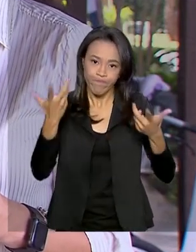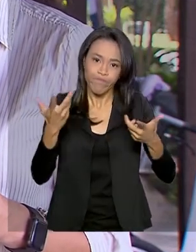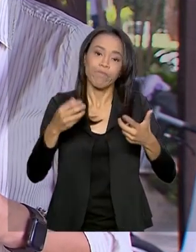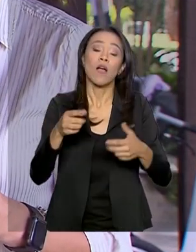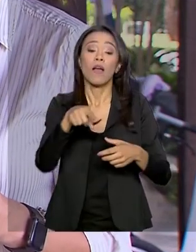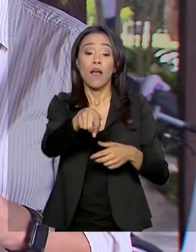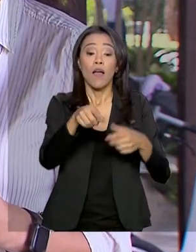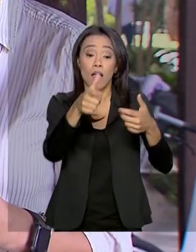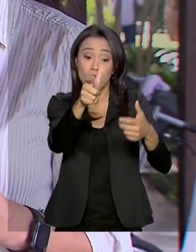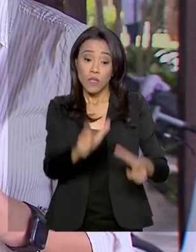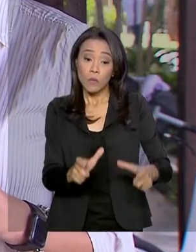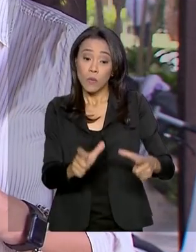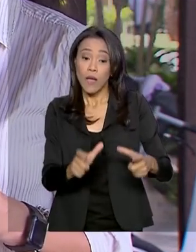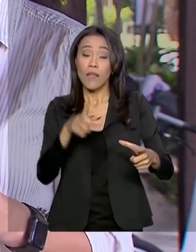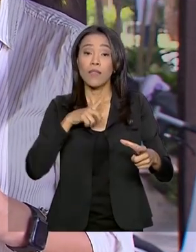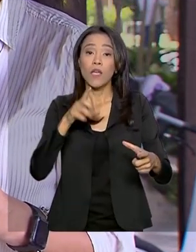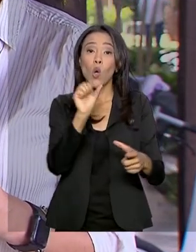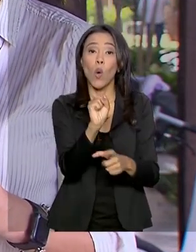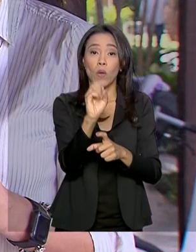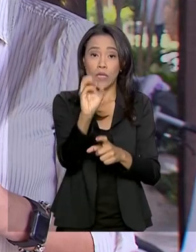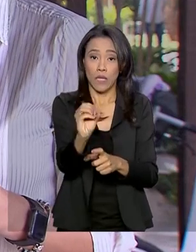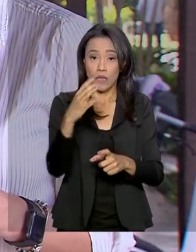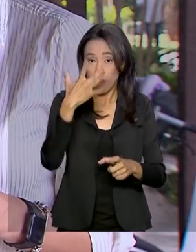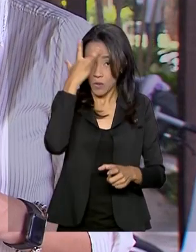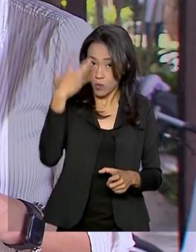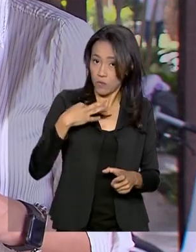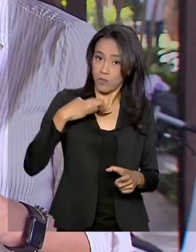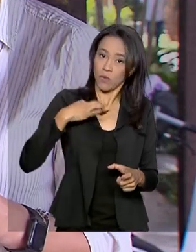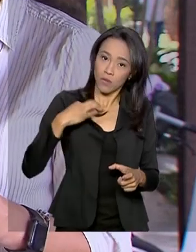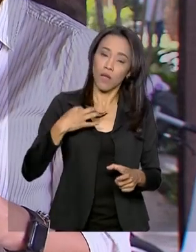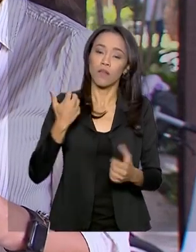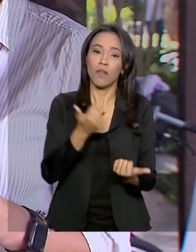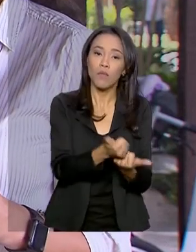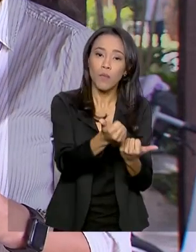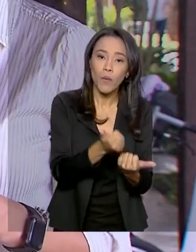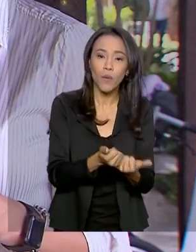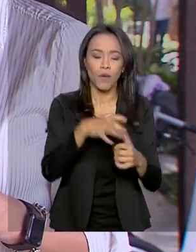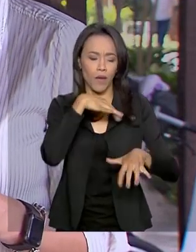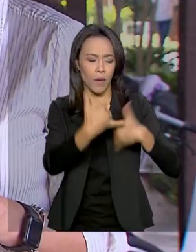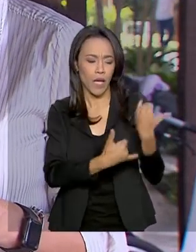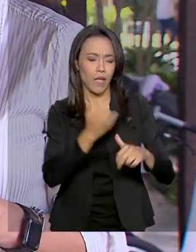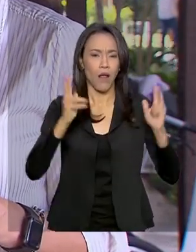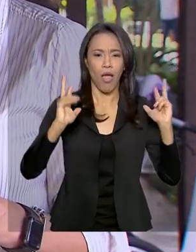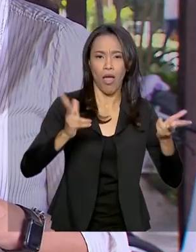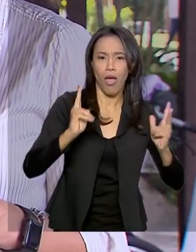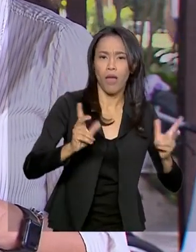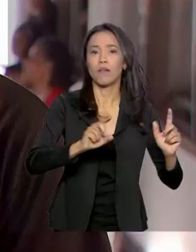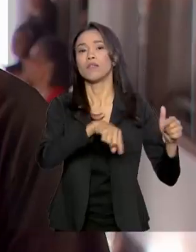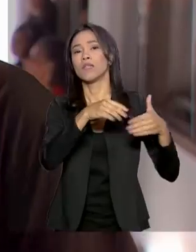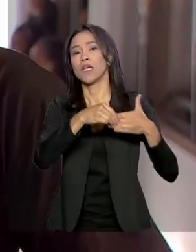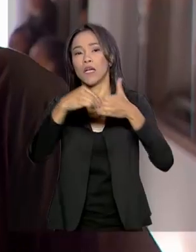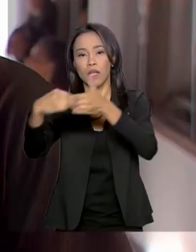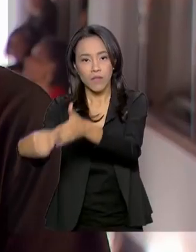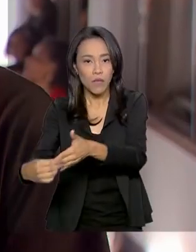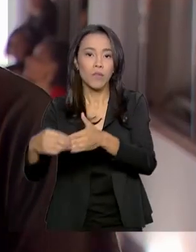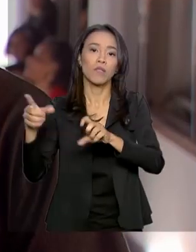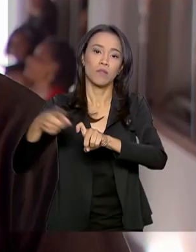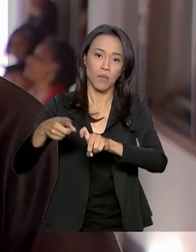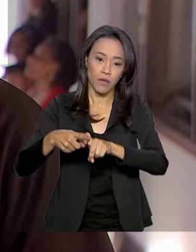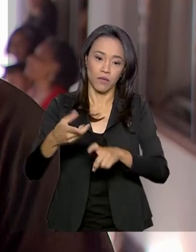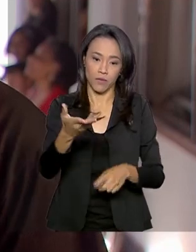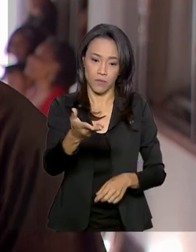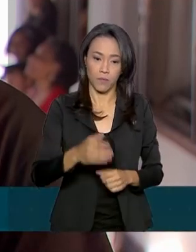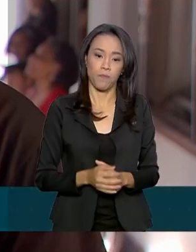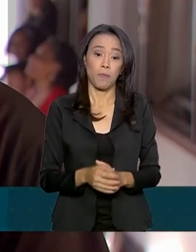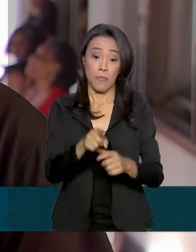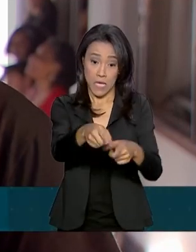conta com 80 voluntários, que dão suporte da recriação ao acompanhamento médico. Para os funcionários, a quantidade ainda